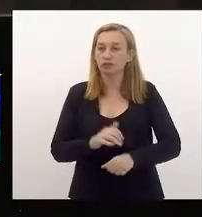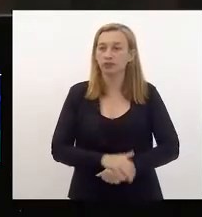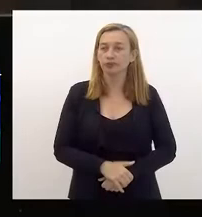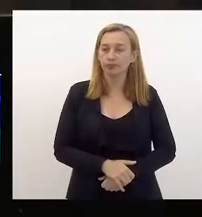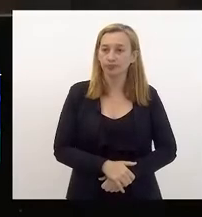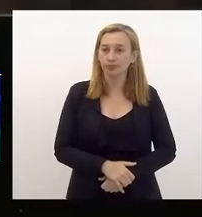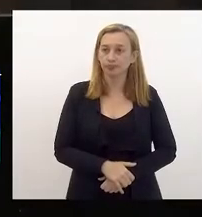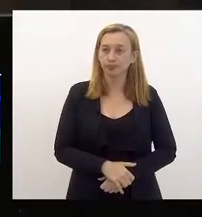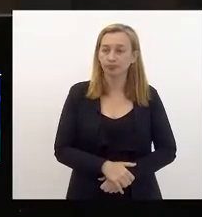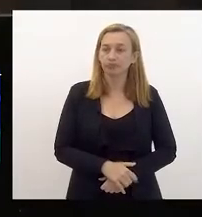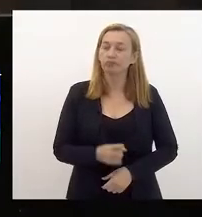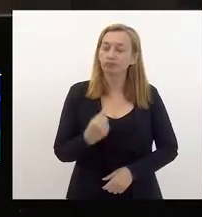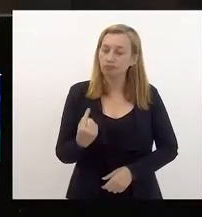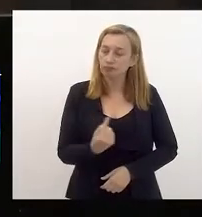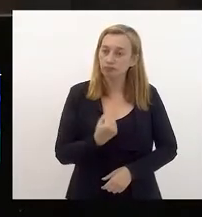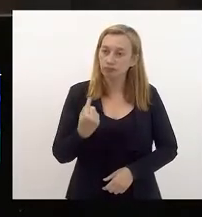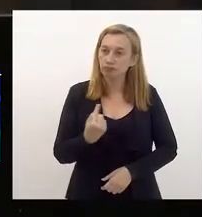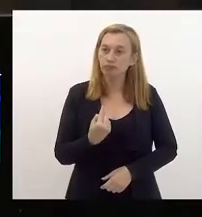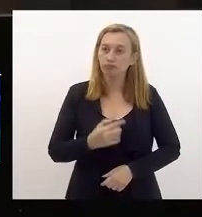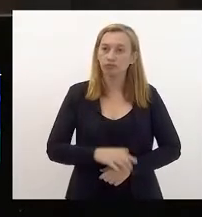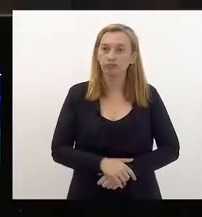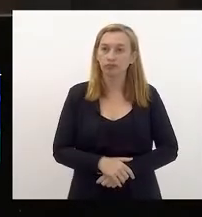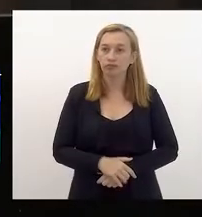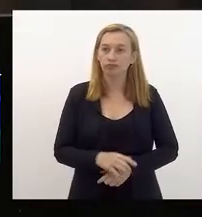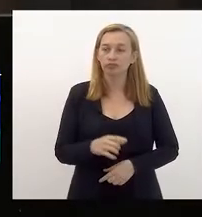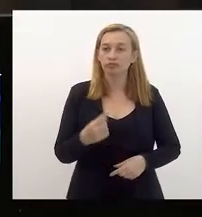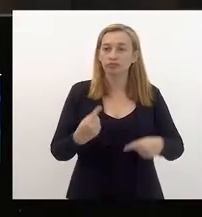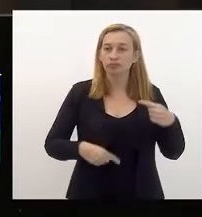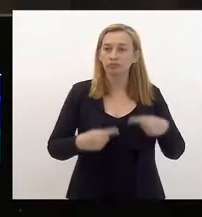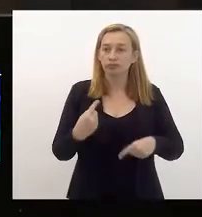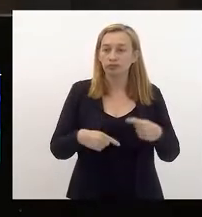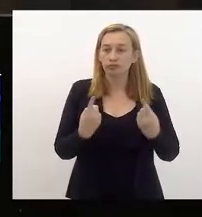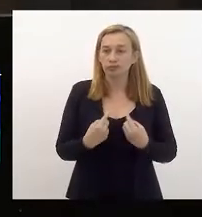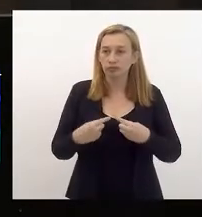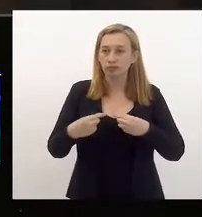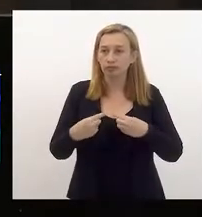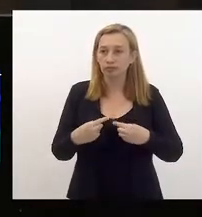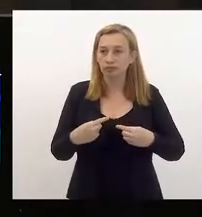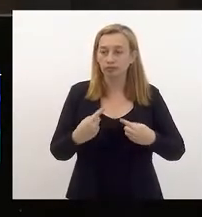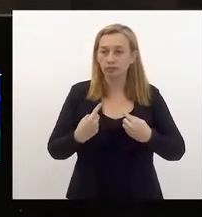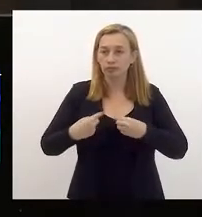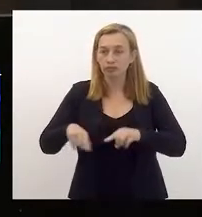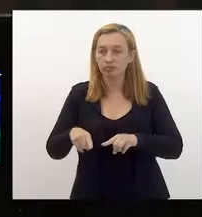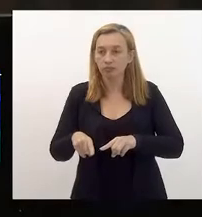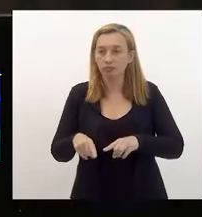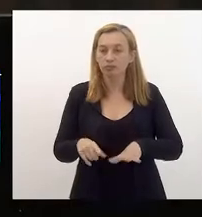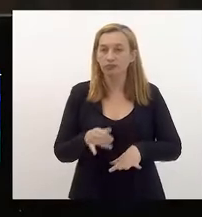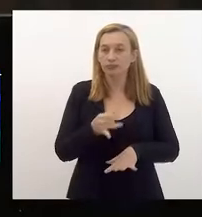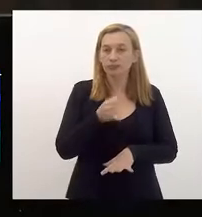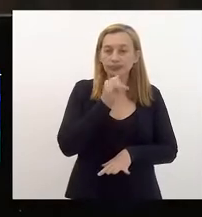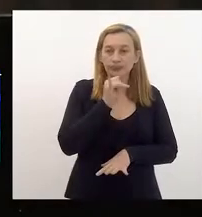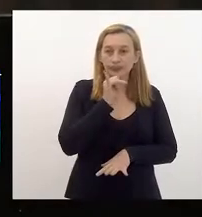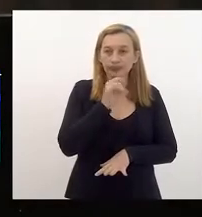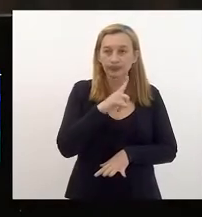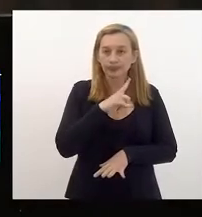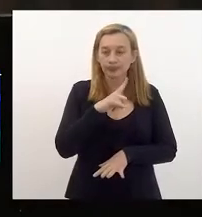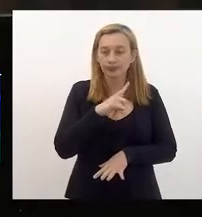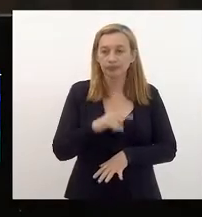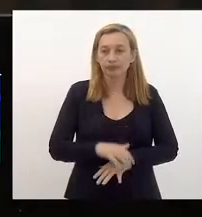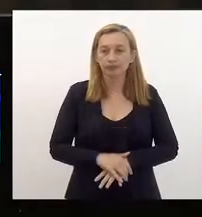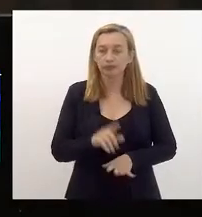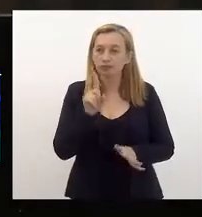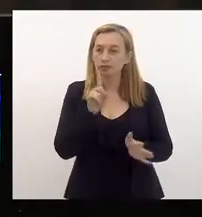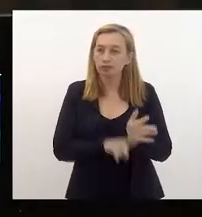Isso, para nós, é a intensificação da política do confronto. Por exemplo, nós tivemos uma